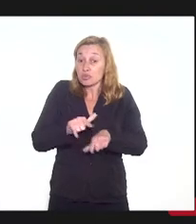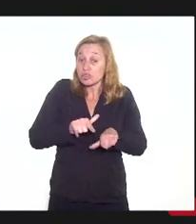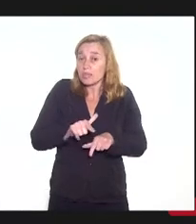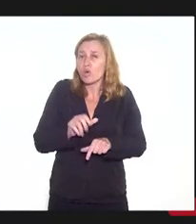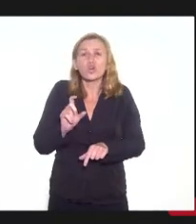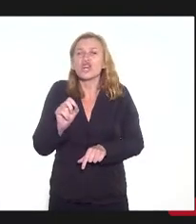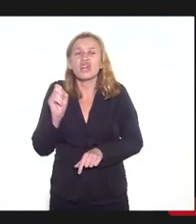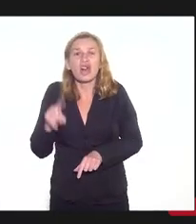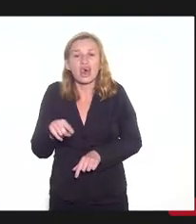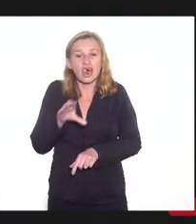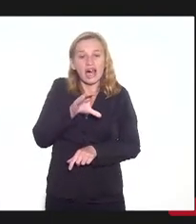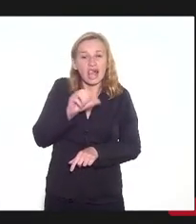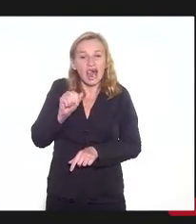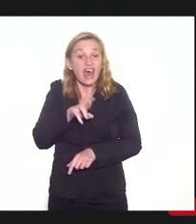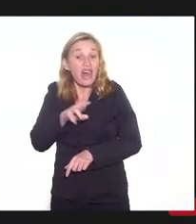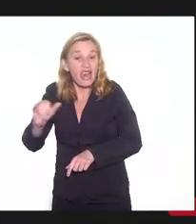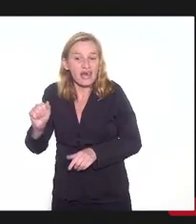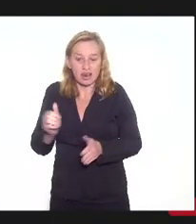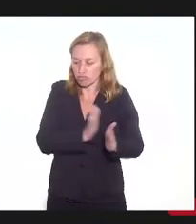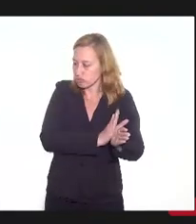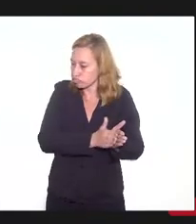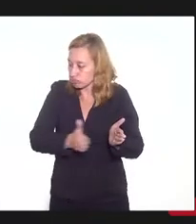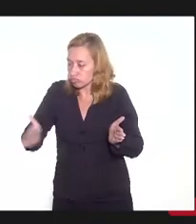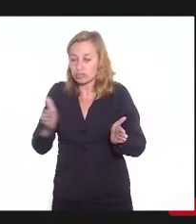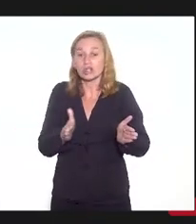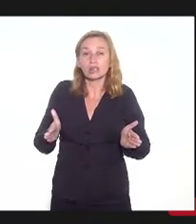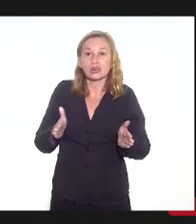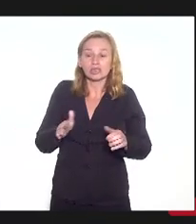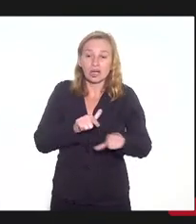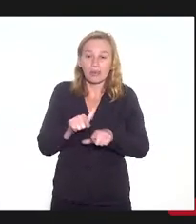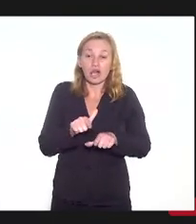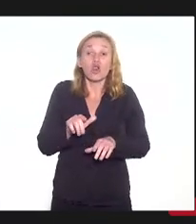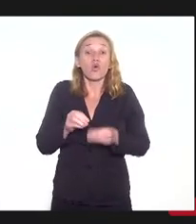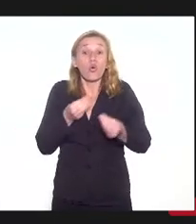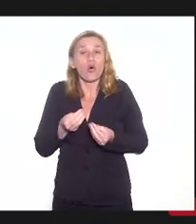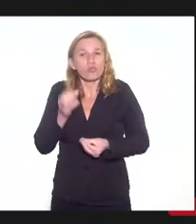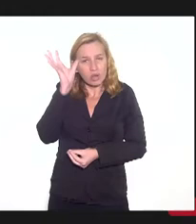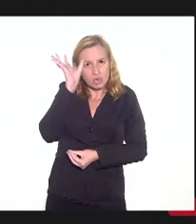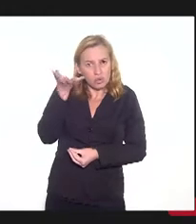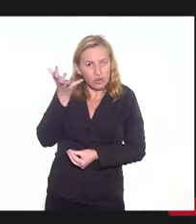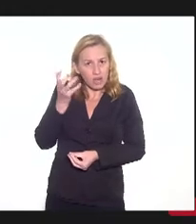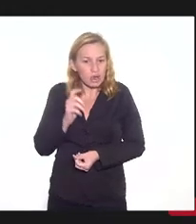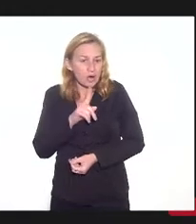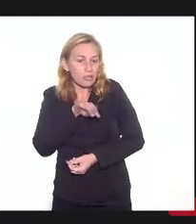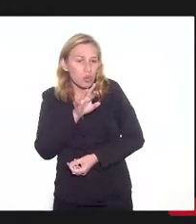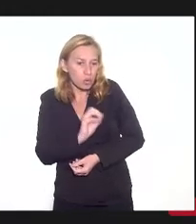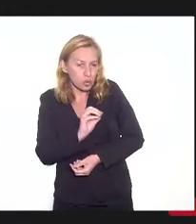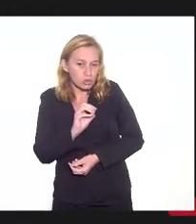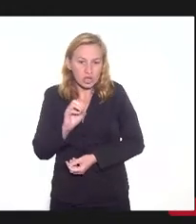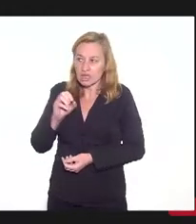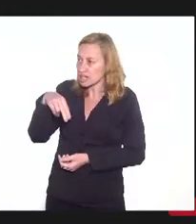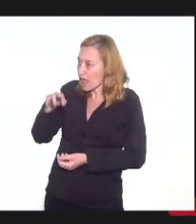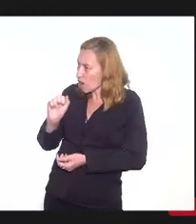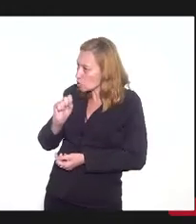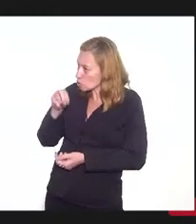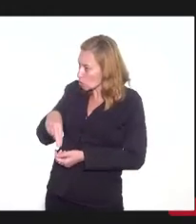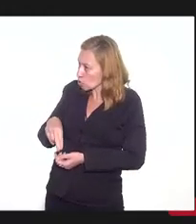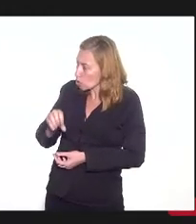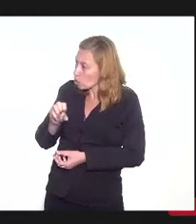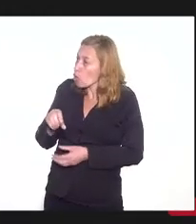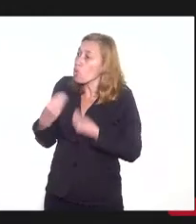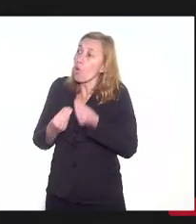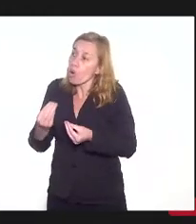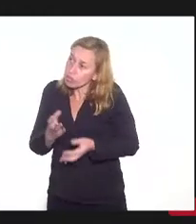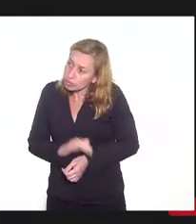carreira? É uma trajetória, não é? Então, assim, como é que você vai resolver, Bruno e Nelson, enfim, como vai